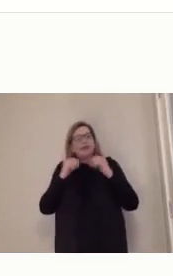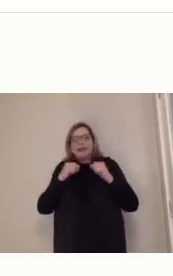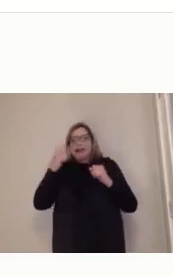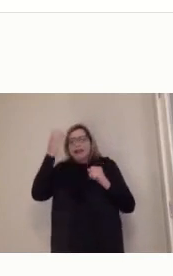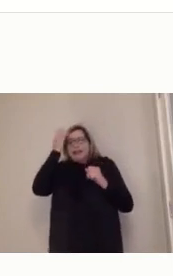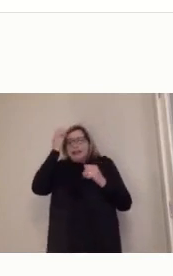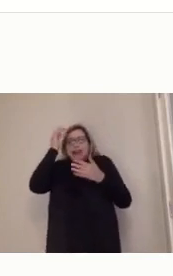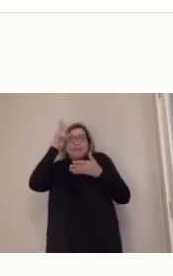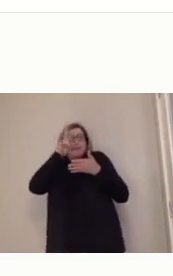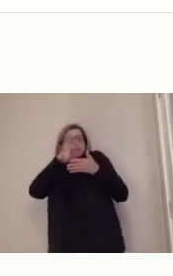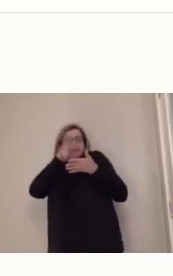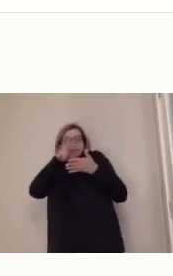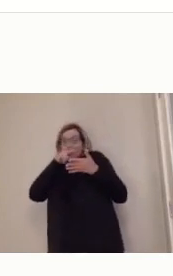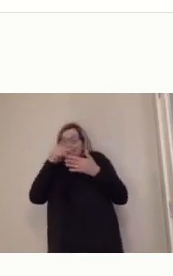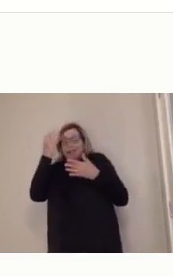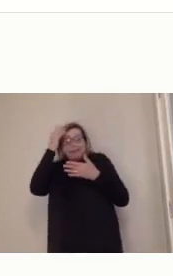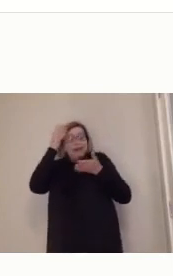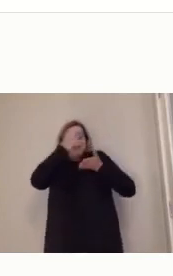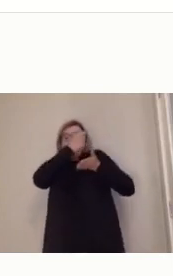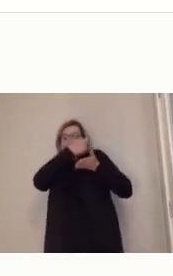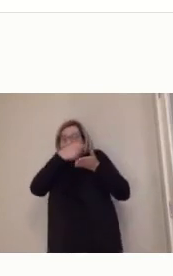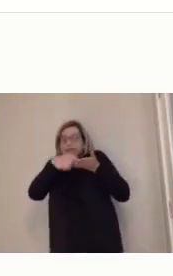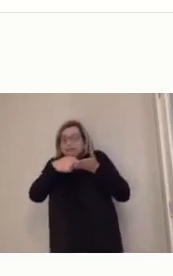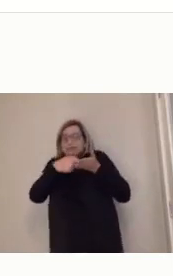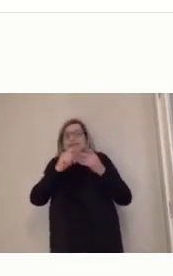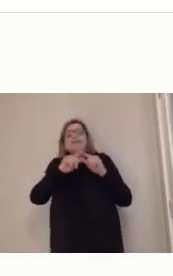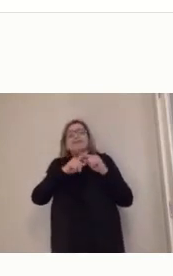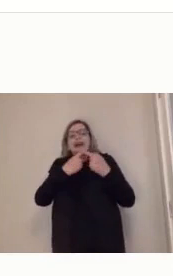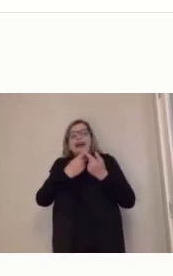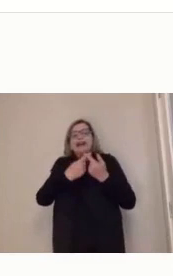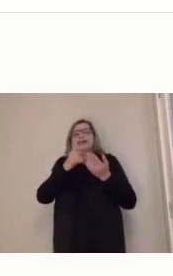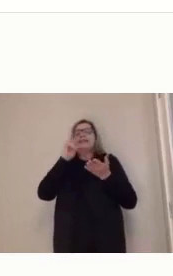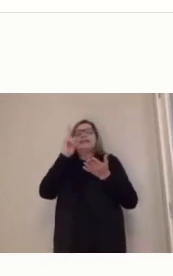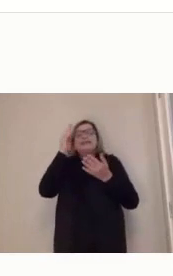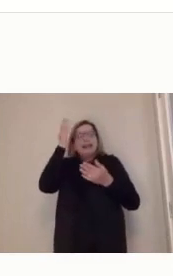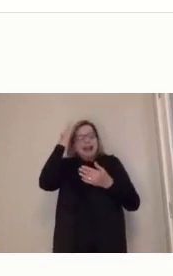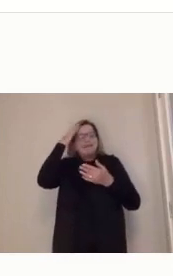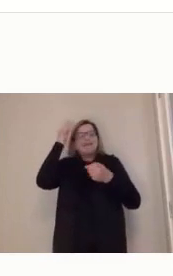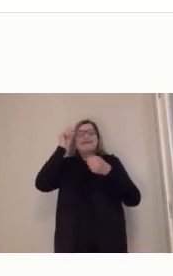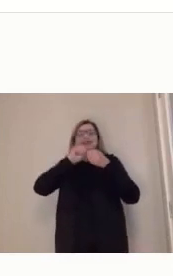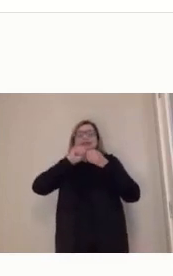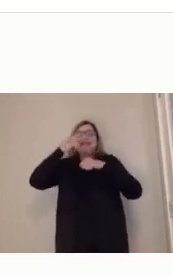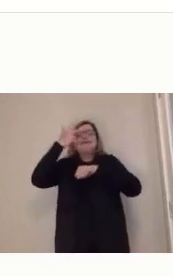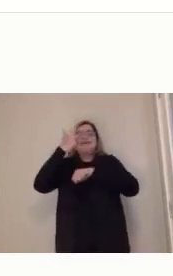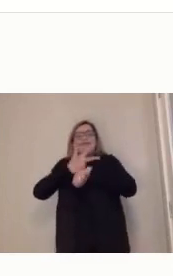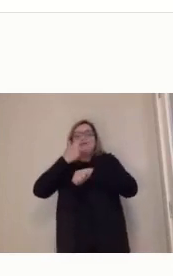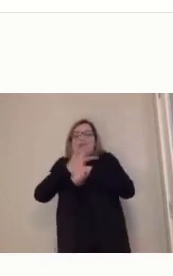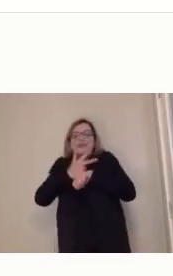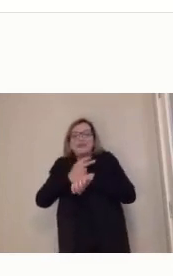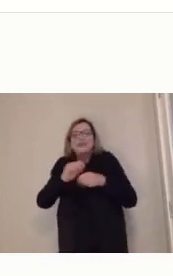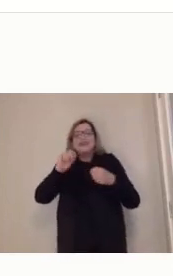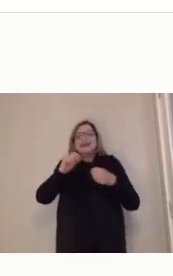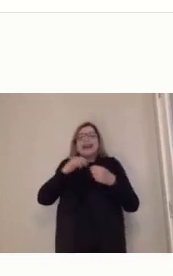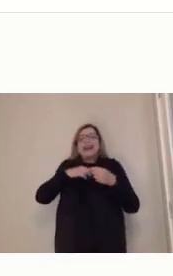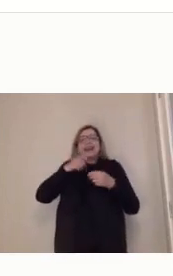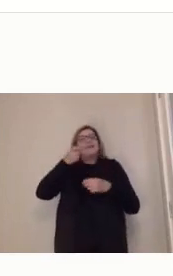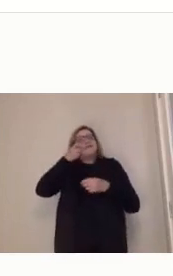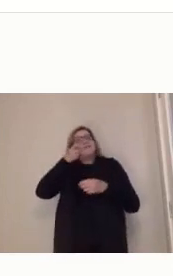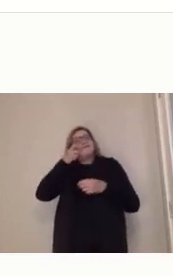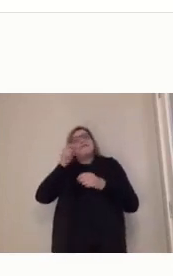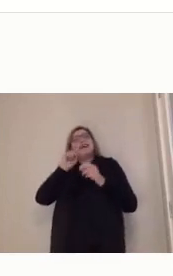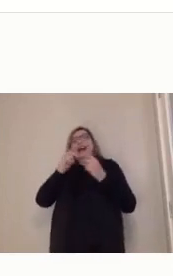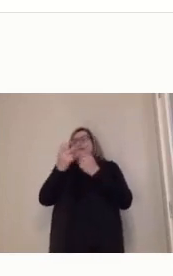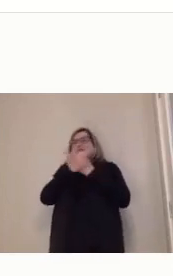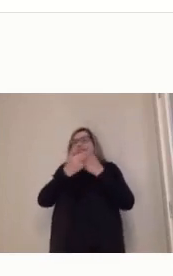Eles já sabem produzir vídeos, eles já sabem ver vídeos, eles já sabem fazer uma série de coisas. Eu tenho uma outra filhada também,